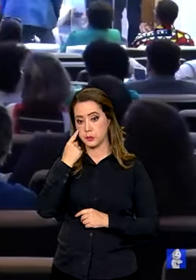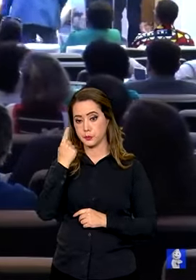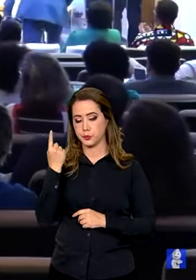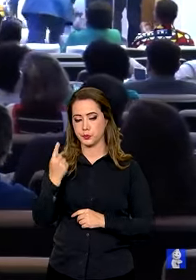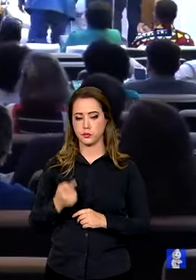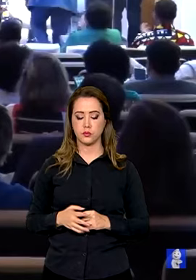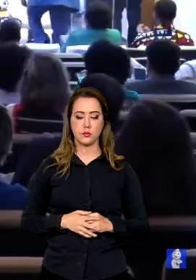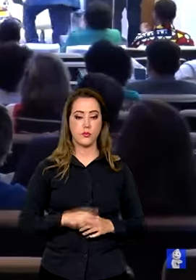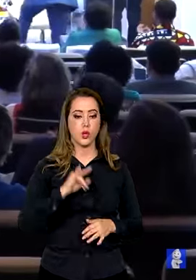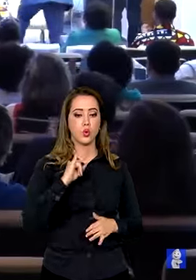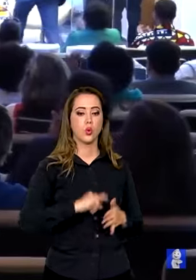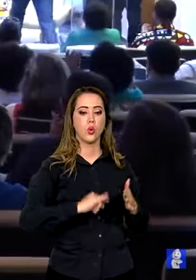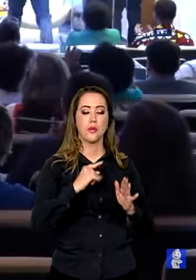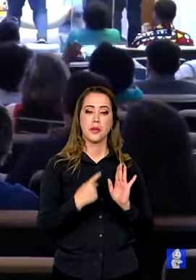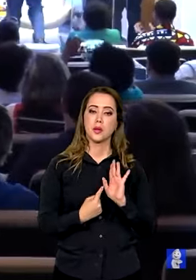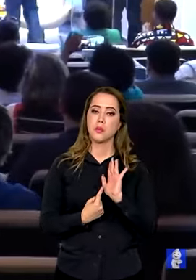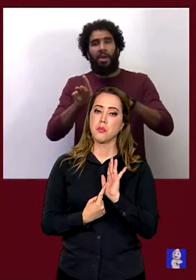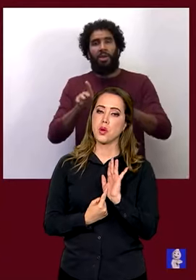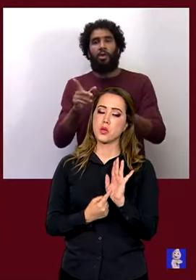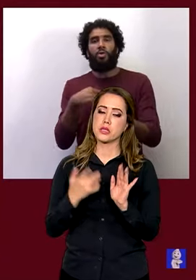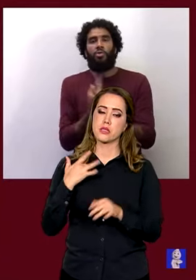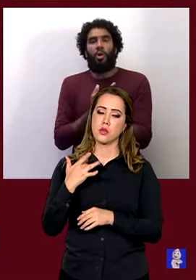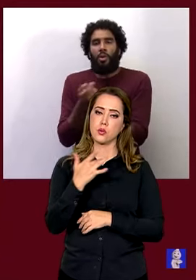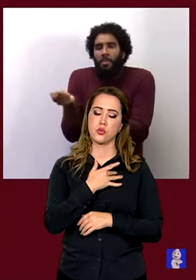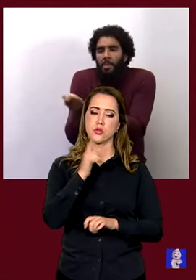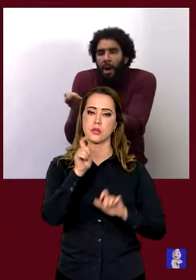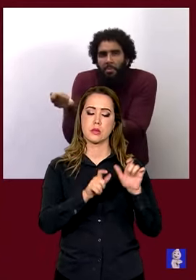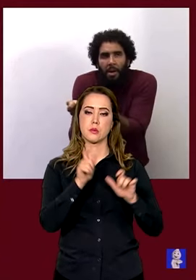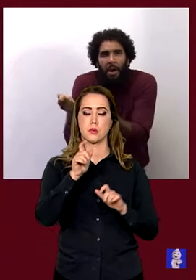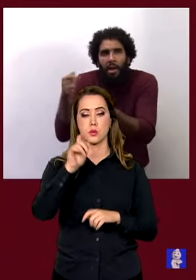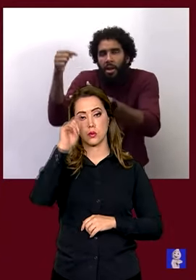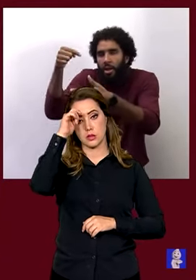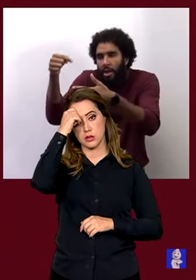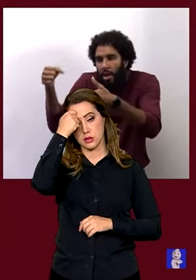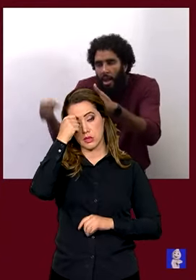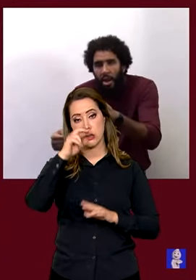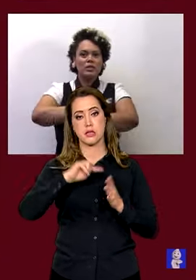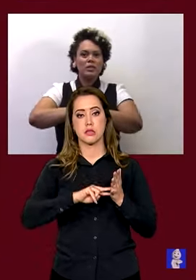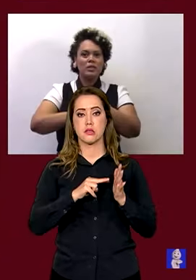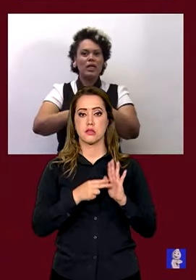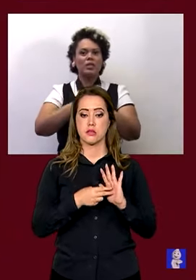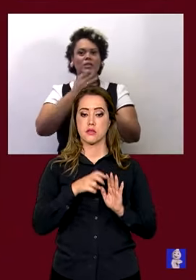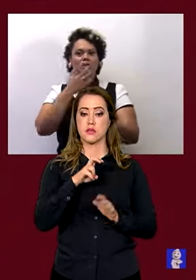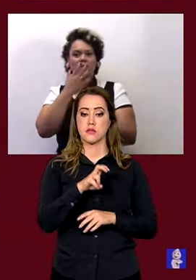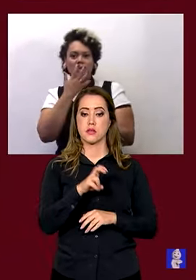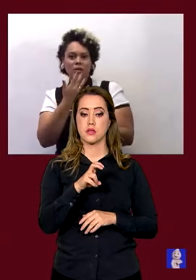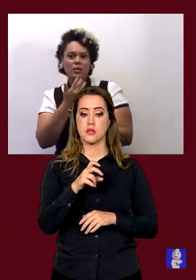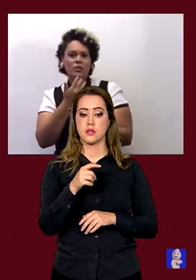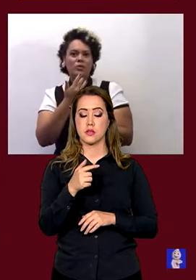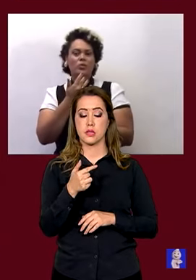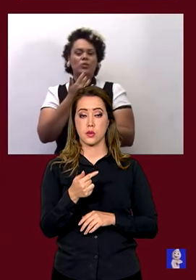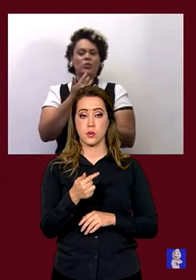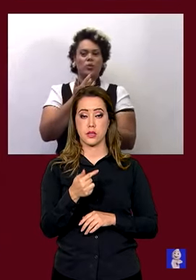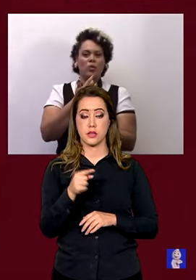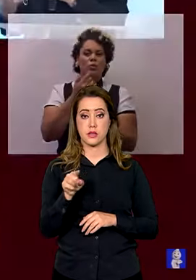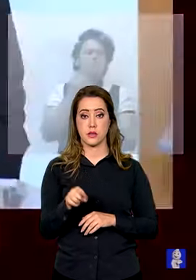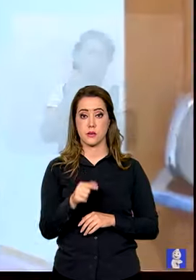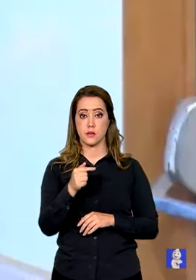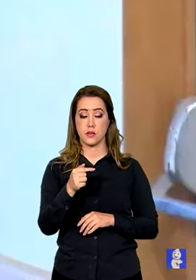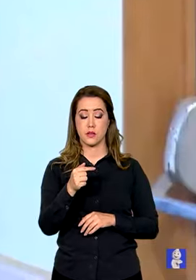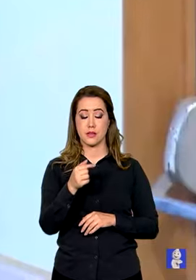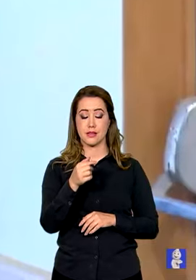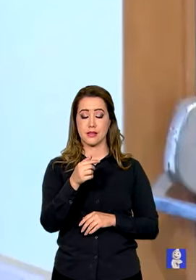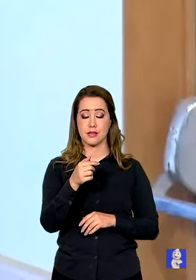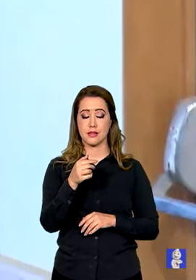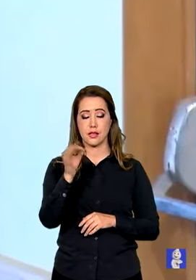publicado relata a saúde das pessoas negras, que representam 57% da população brasileira. Ele mostra, por